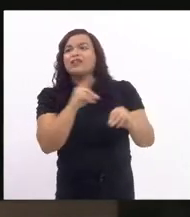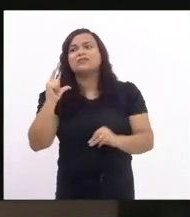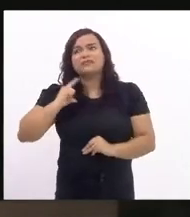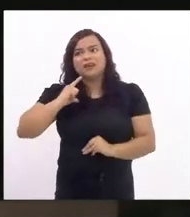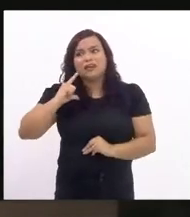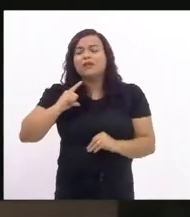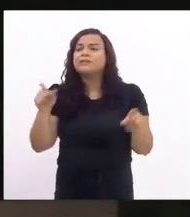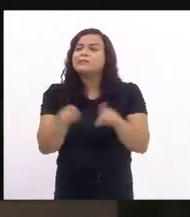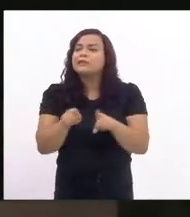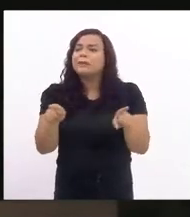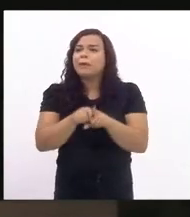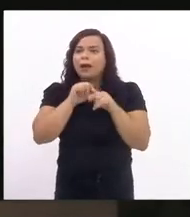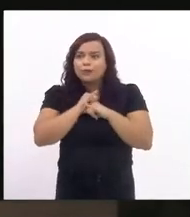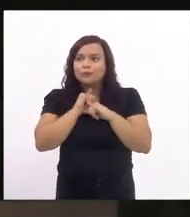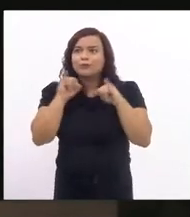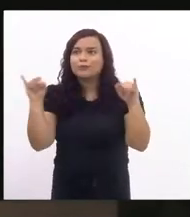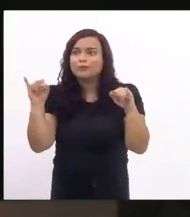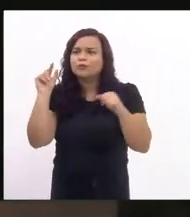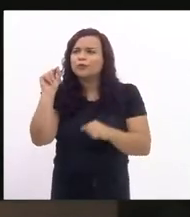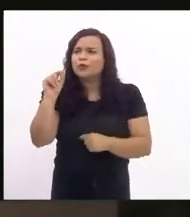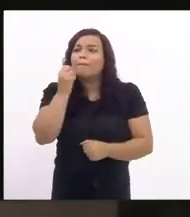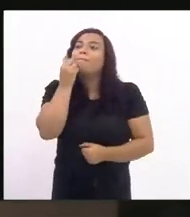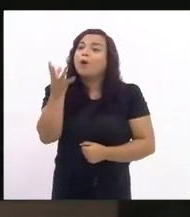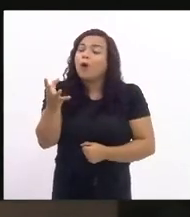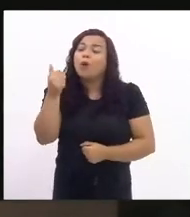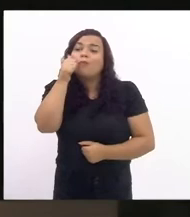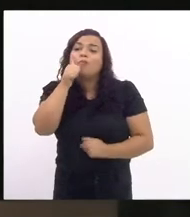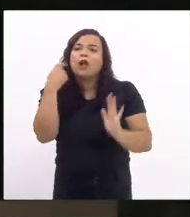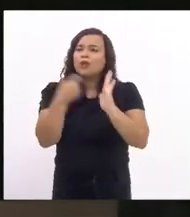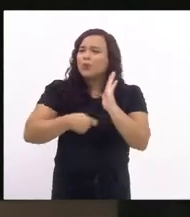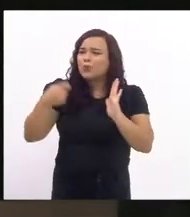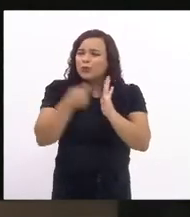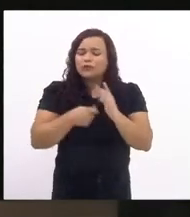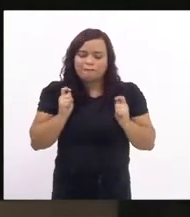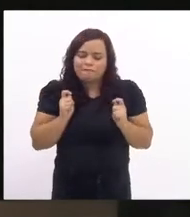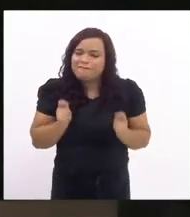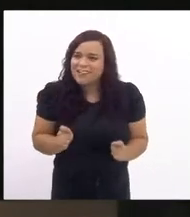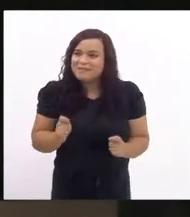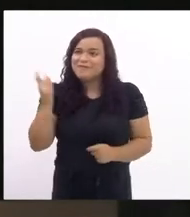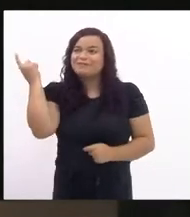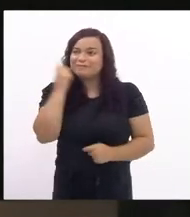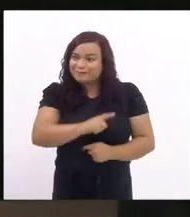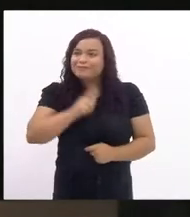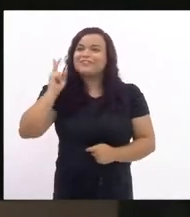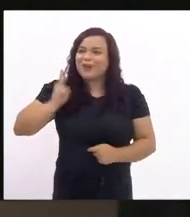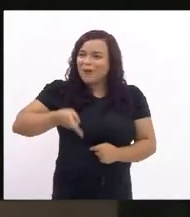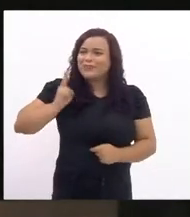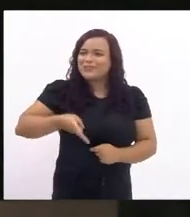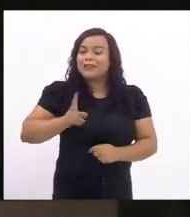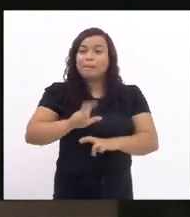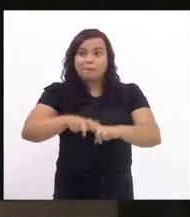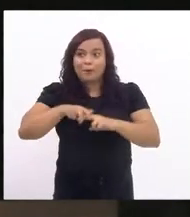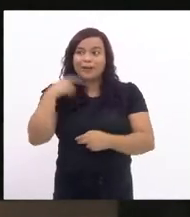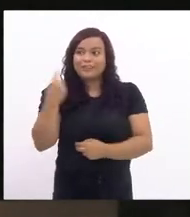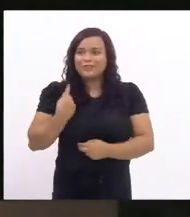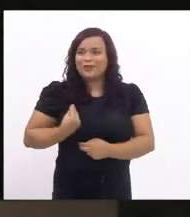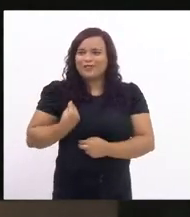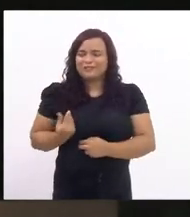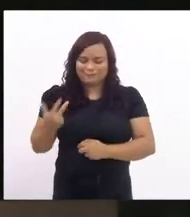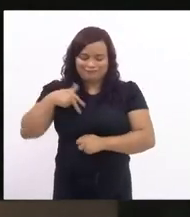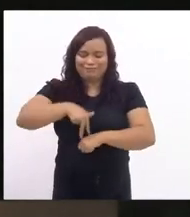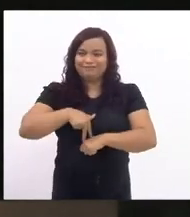que bom que a luta das mulheres continua firme por isso nós estamos aqui Flavinha por isso nós